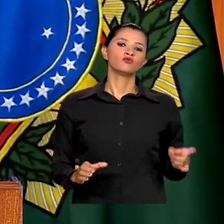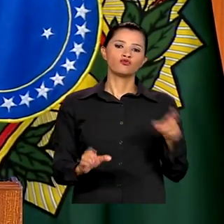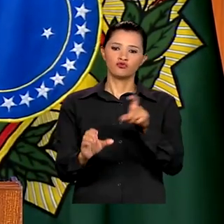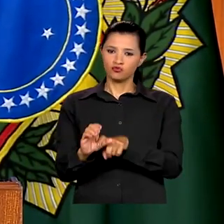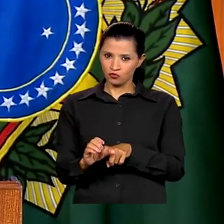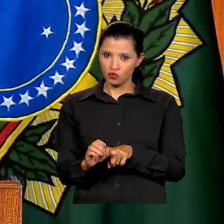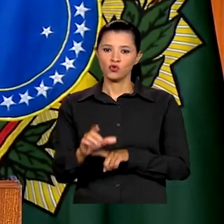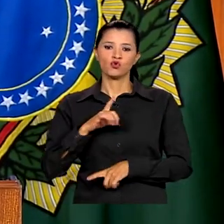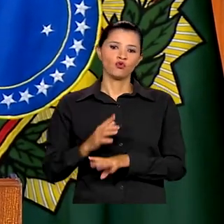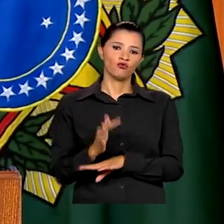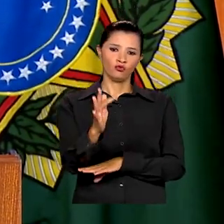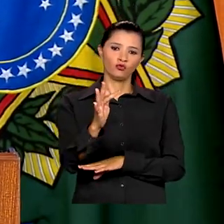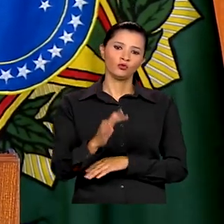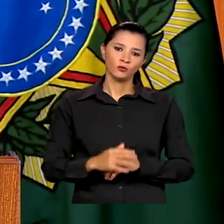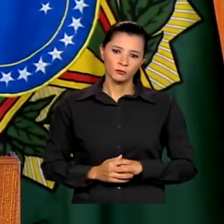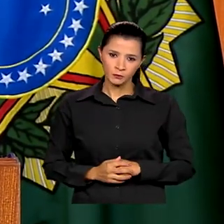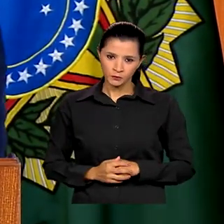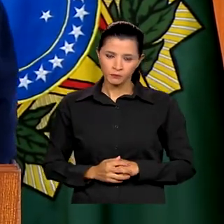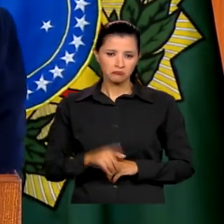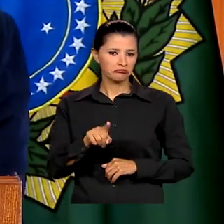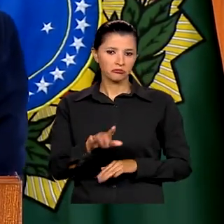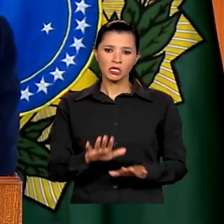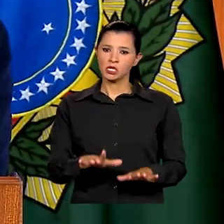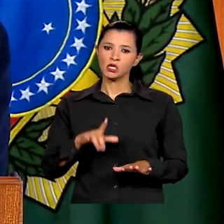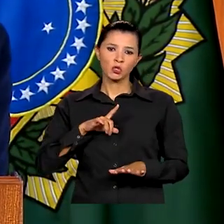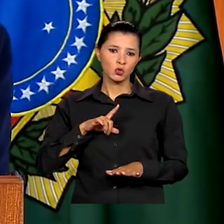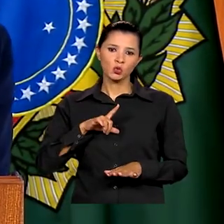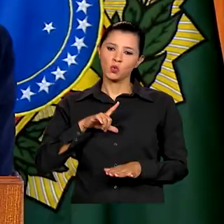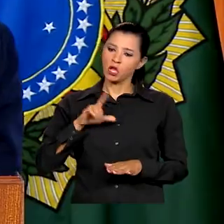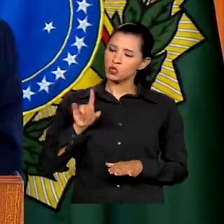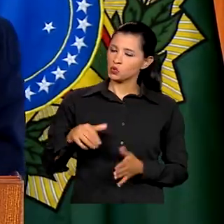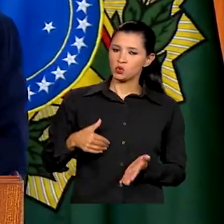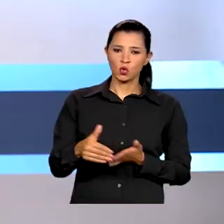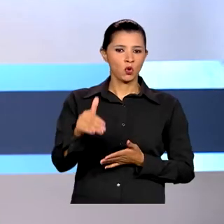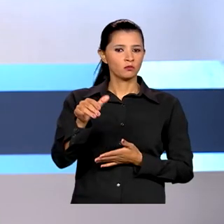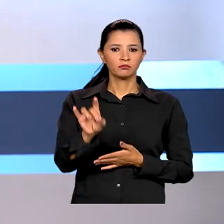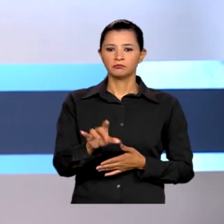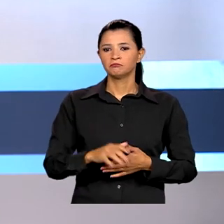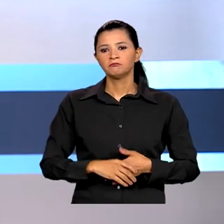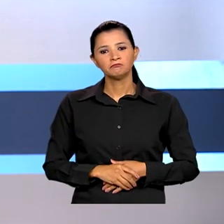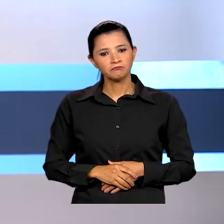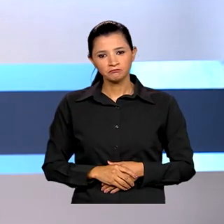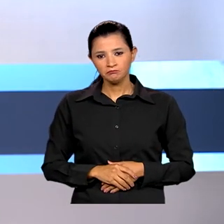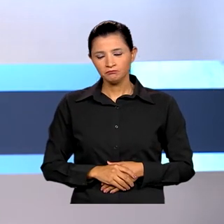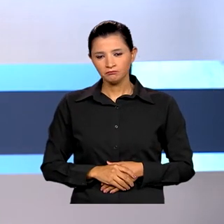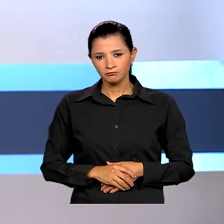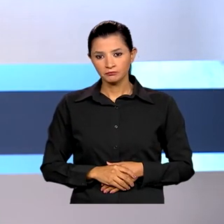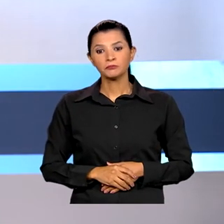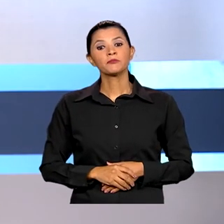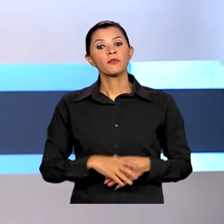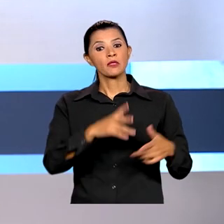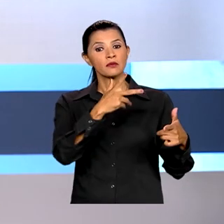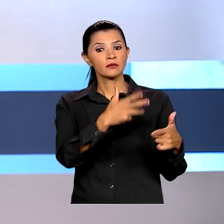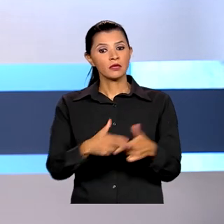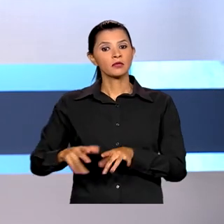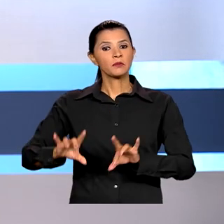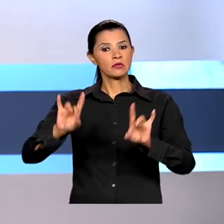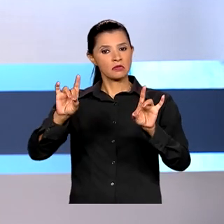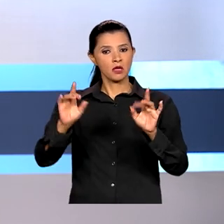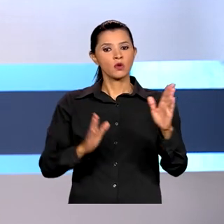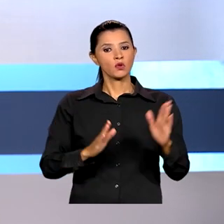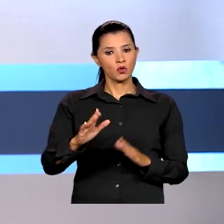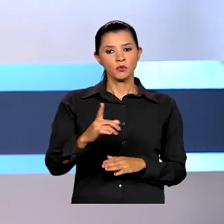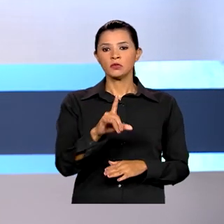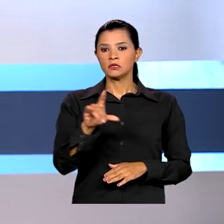a ter futuro e isso é apenas do começo. E na série especial sobre os 100 dias